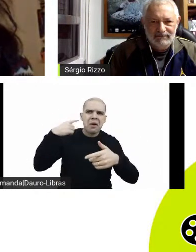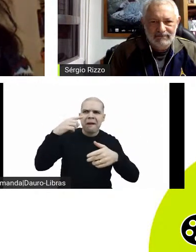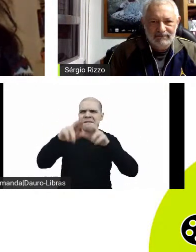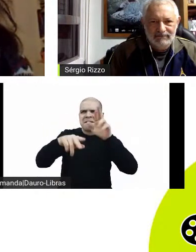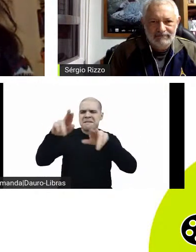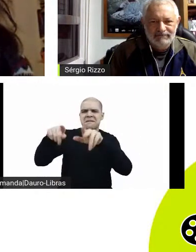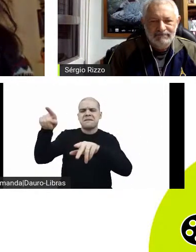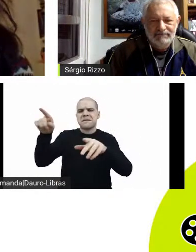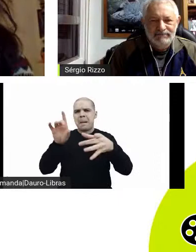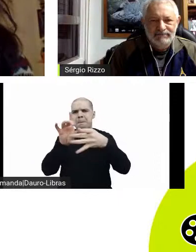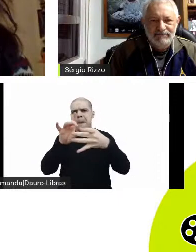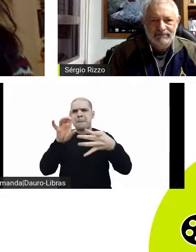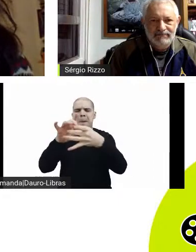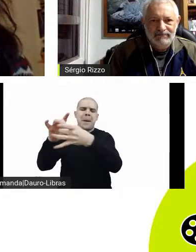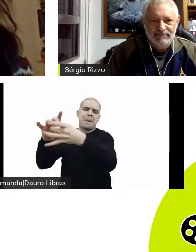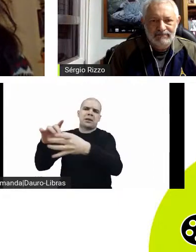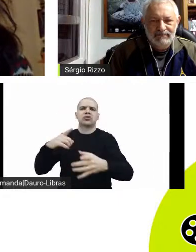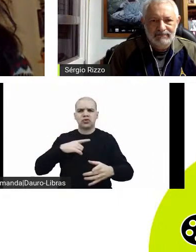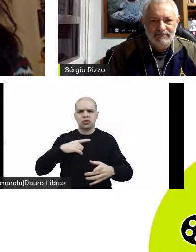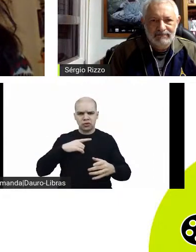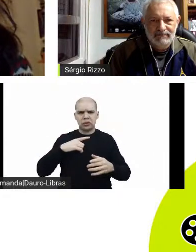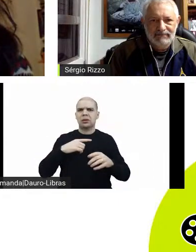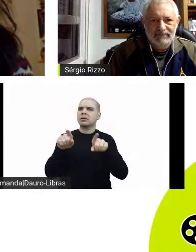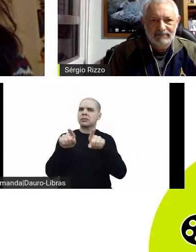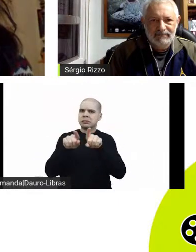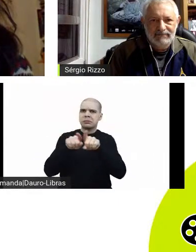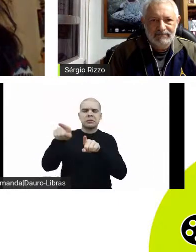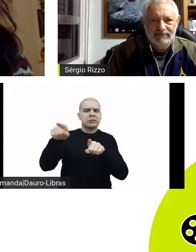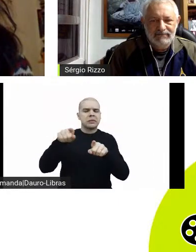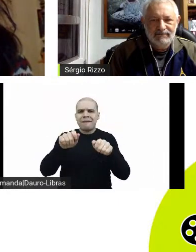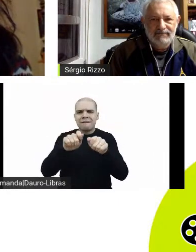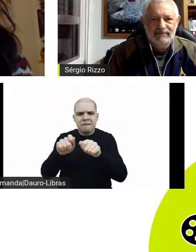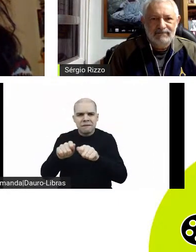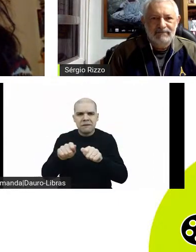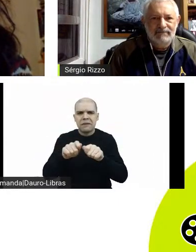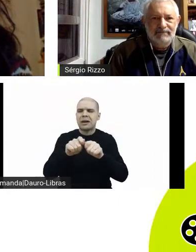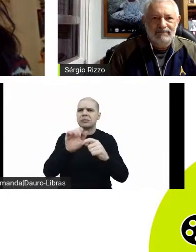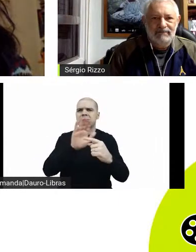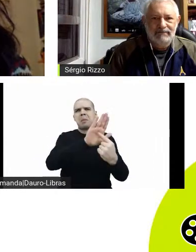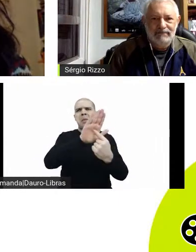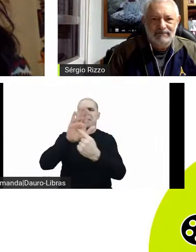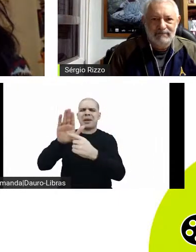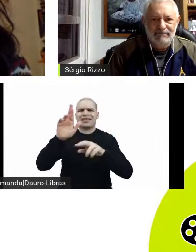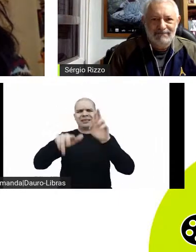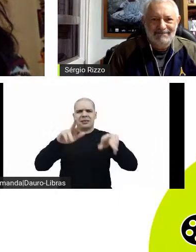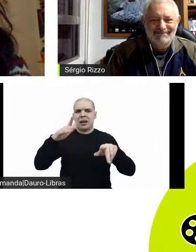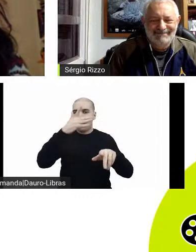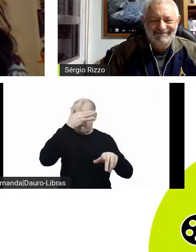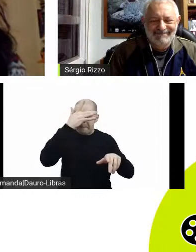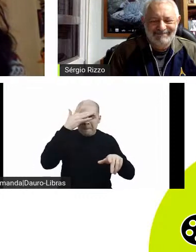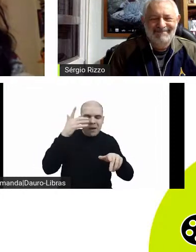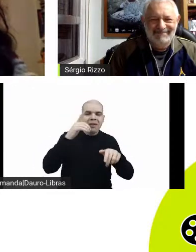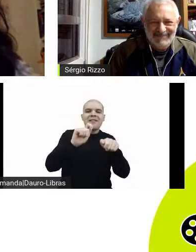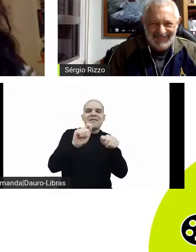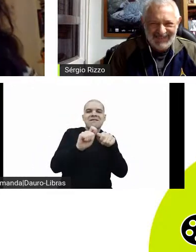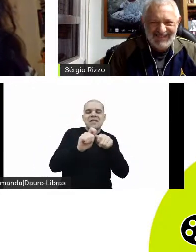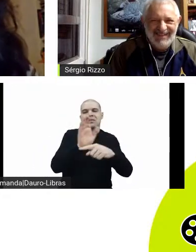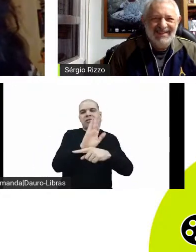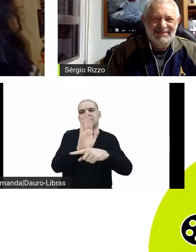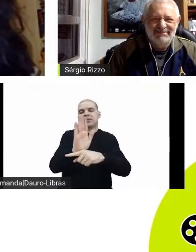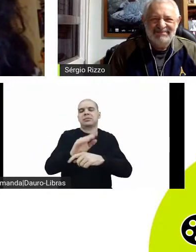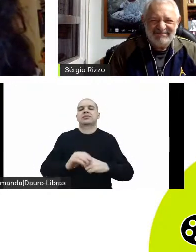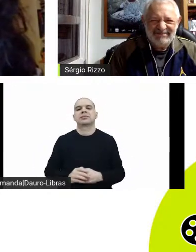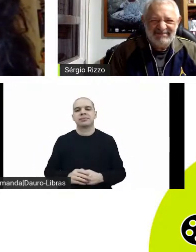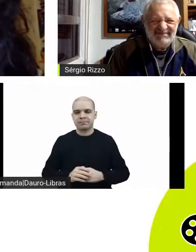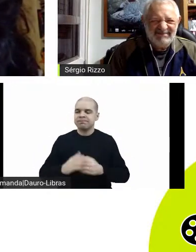cinema e em catálogos de mostras e retrospectivas dedicadas a cineastas, grandes cineastas. Não é mesmo, Sérgio? Obrigada por estar